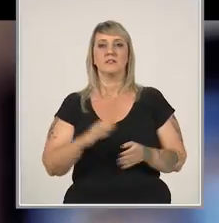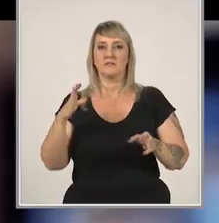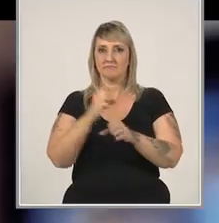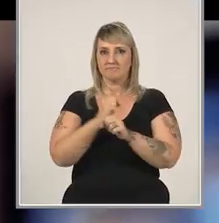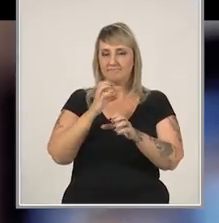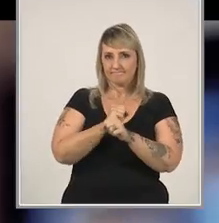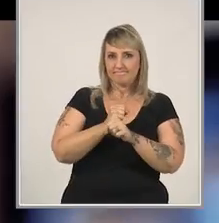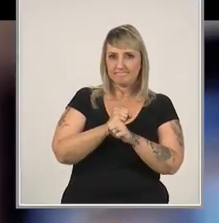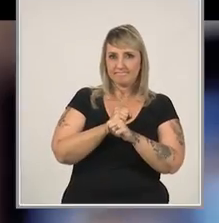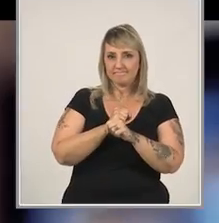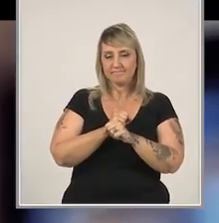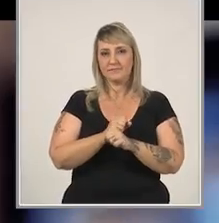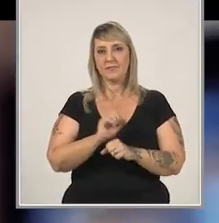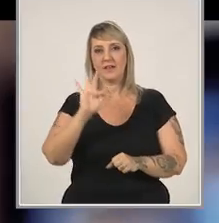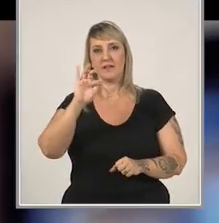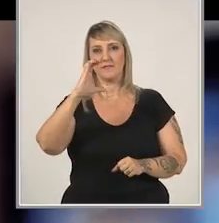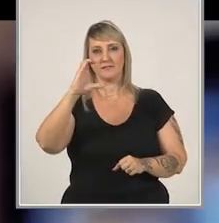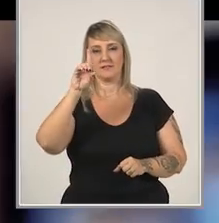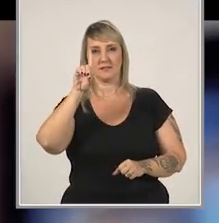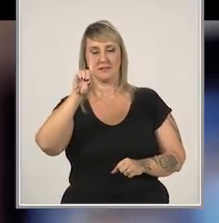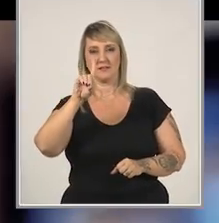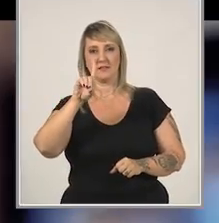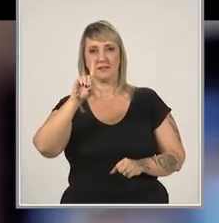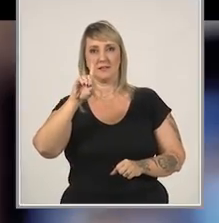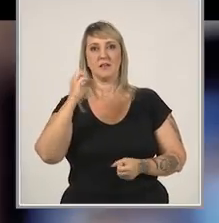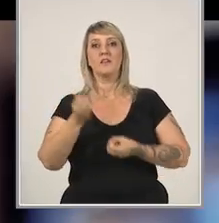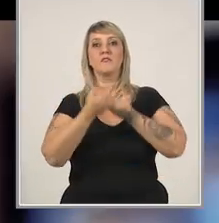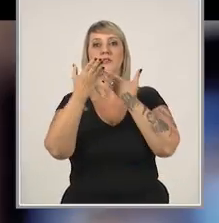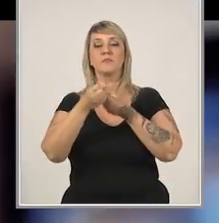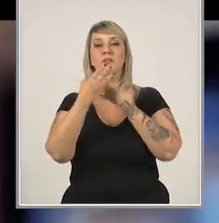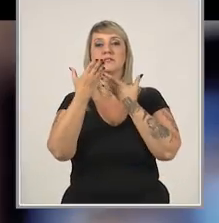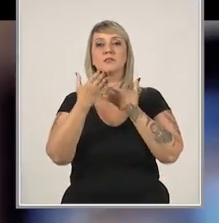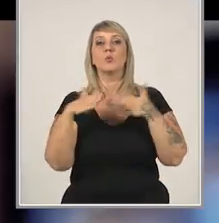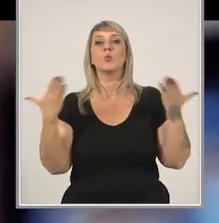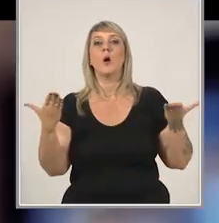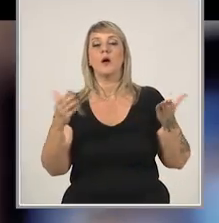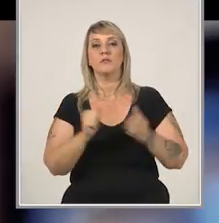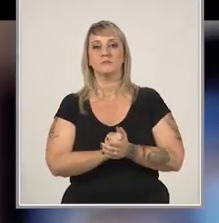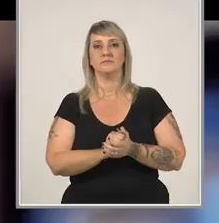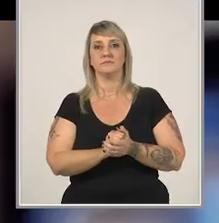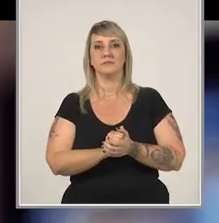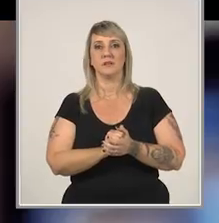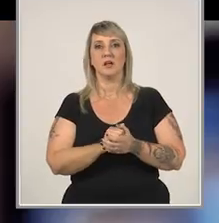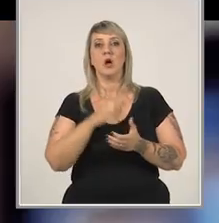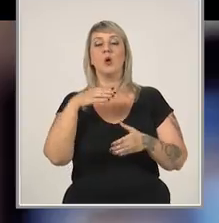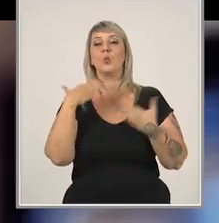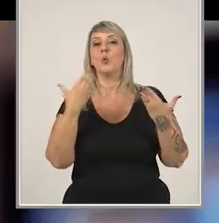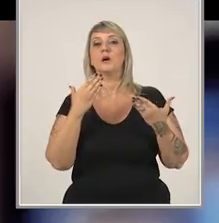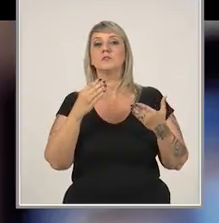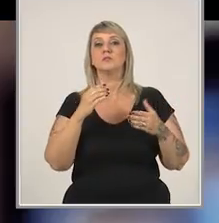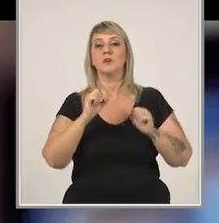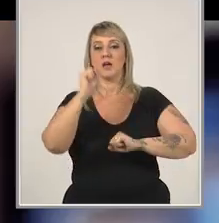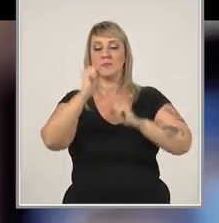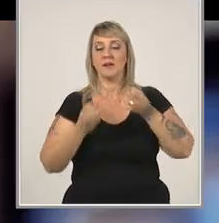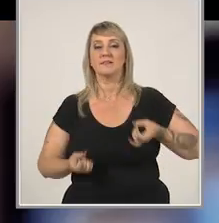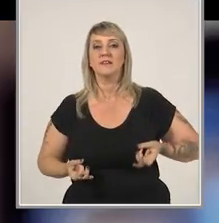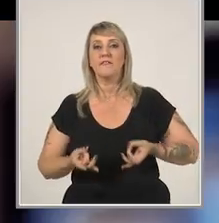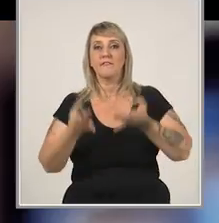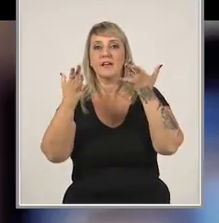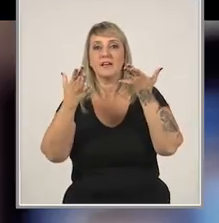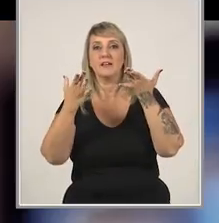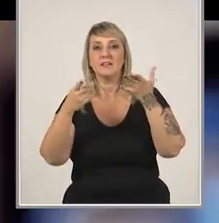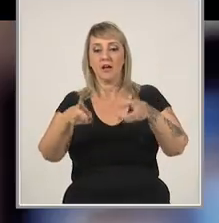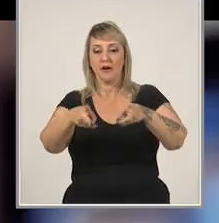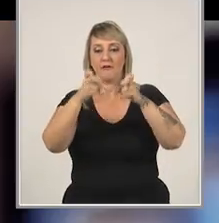Para você calcular o fluxo de caixa descontado, é importante você ter algumas informações na mão. A primeira delas é a entrada de caixa. Quanto que a empresa